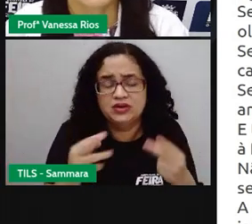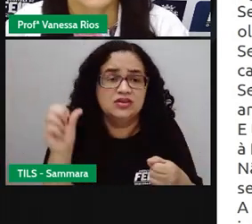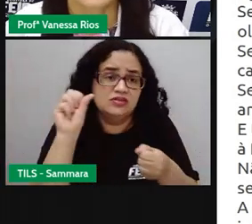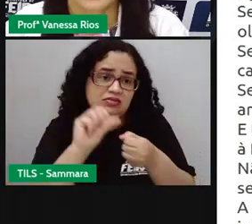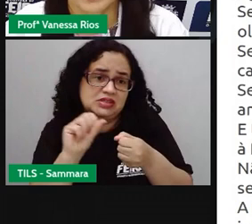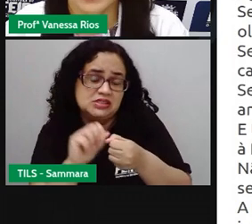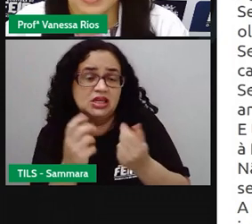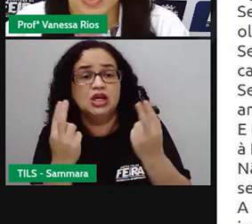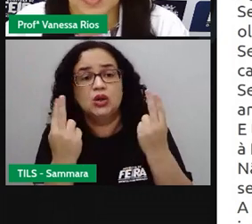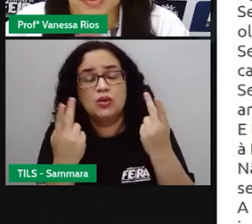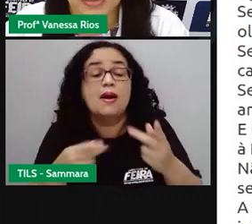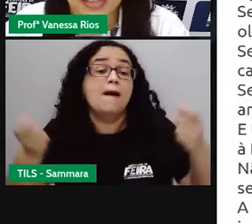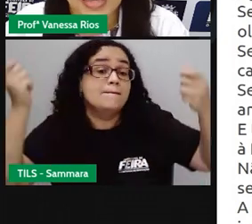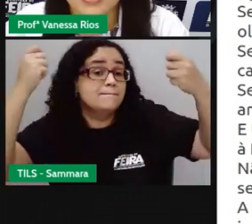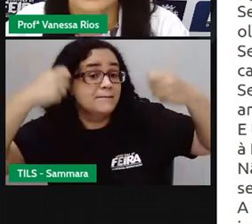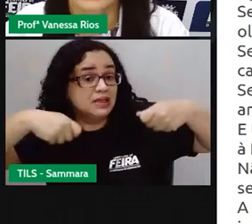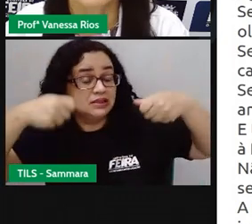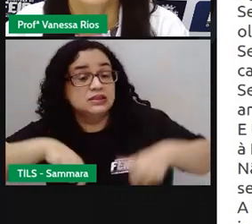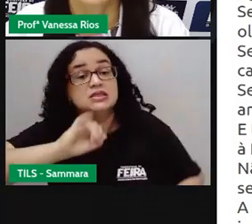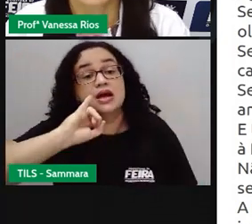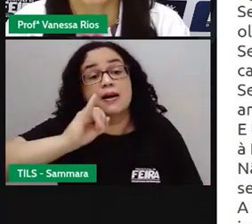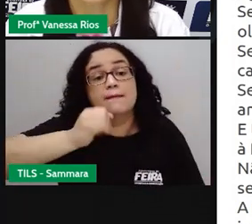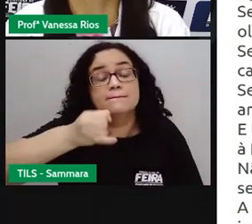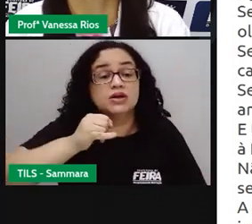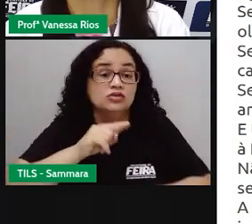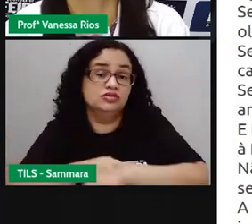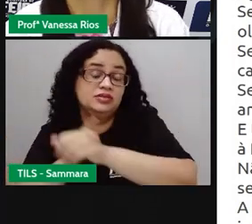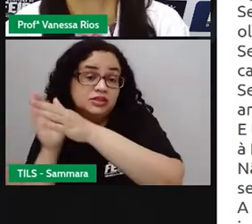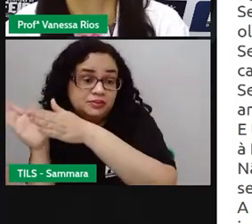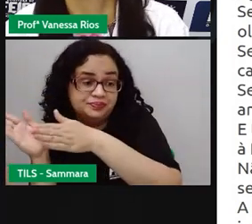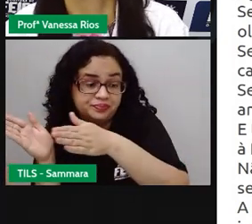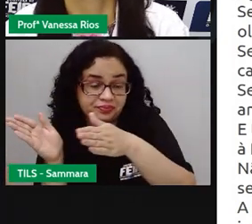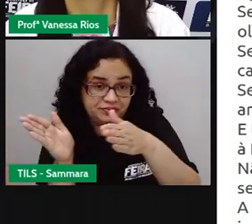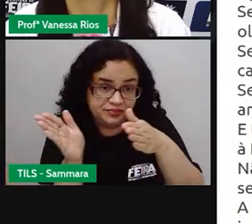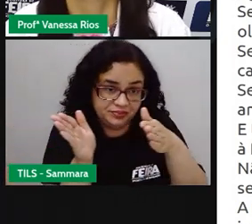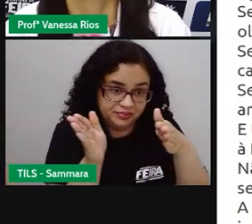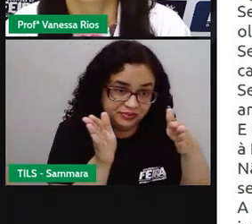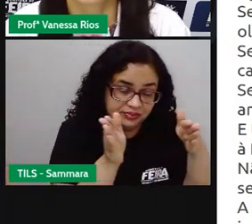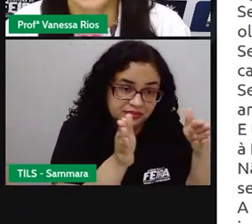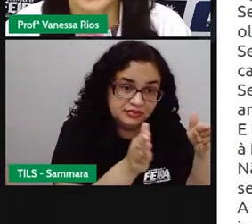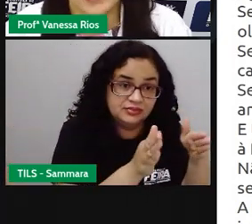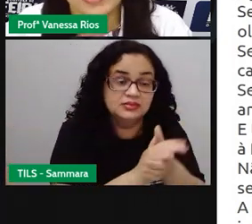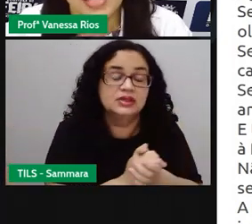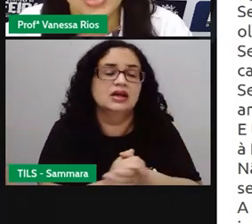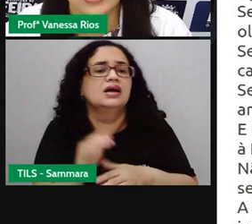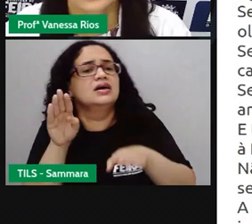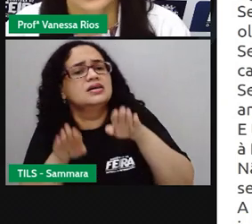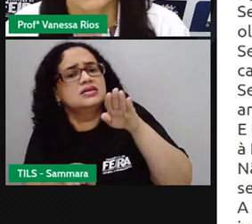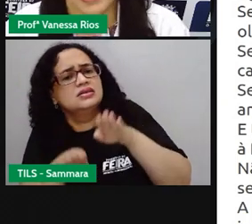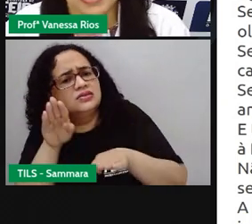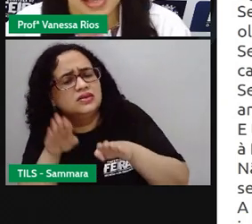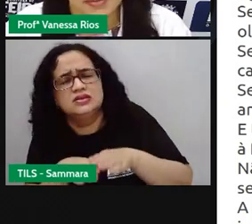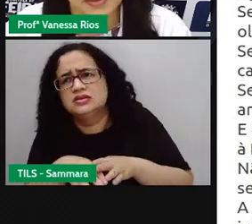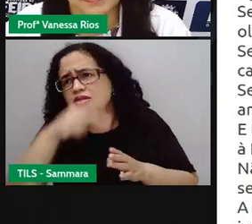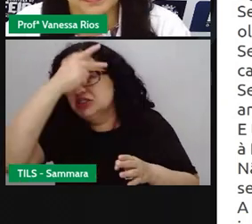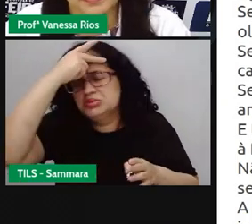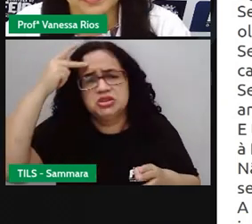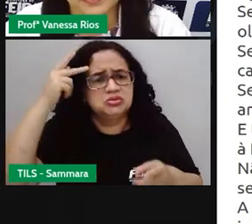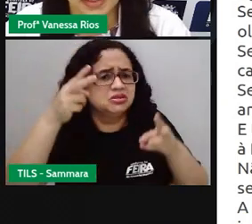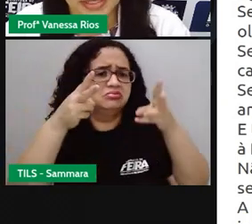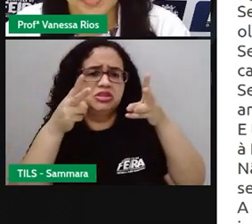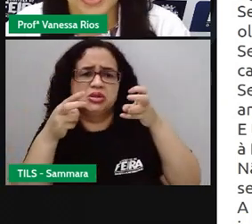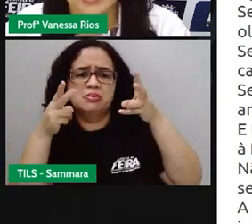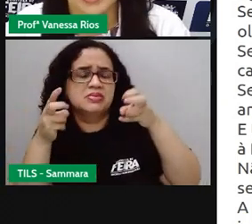gente faria. Então é preciso aproveitar esse tempo que está passando aí, ó, de forma que às vezes a gente nem percebe.